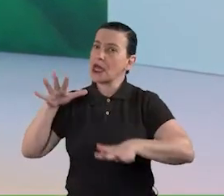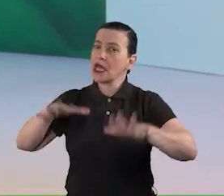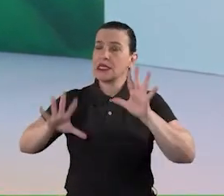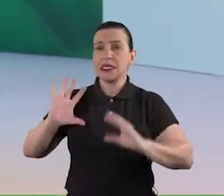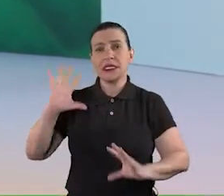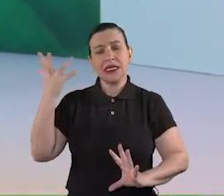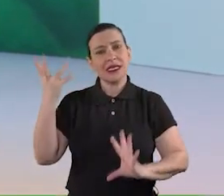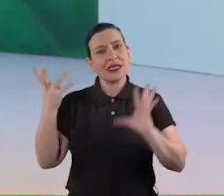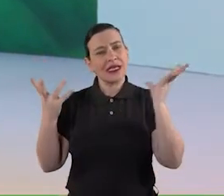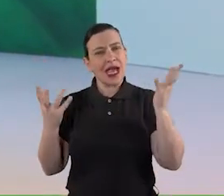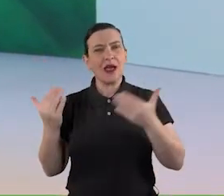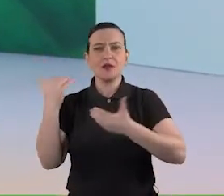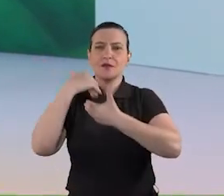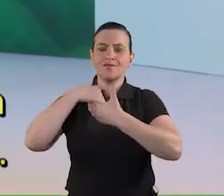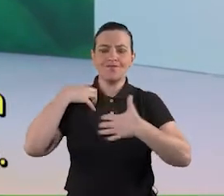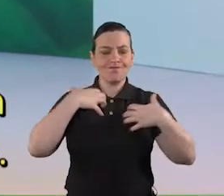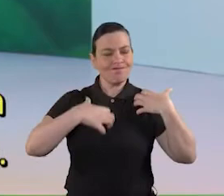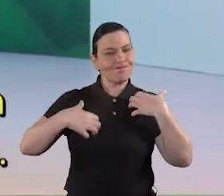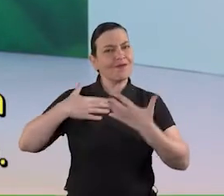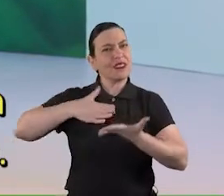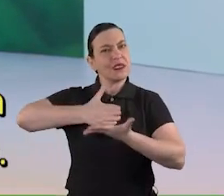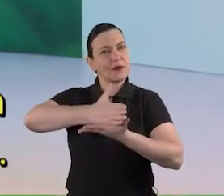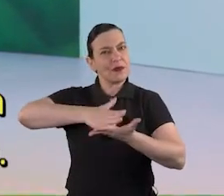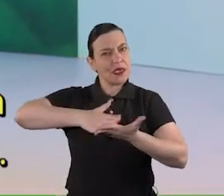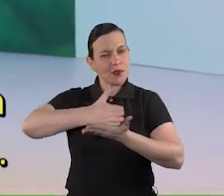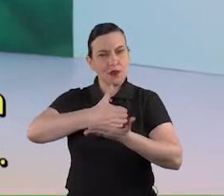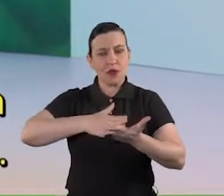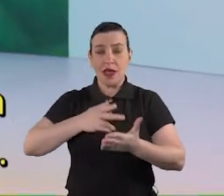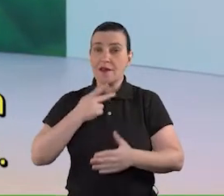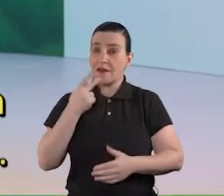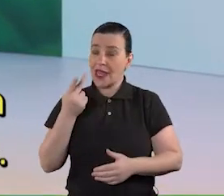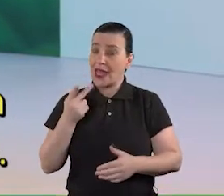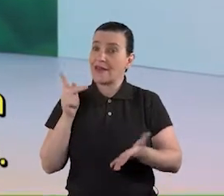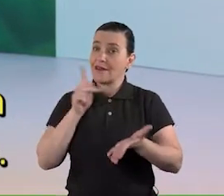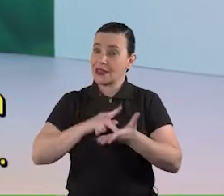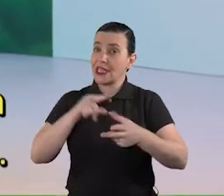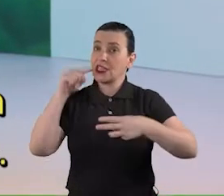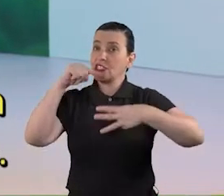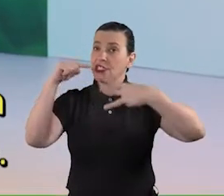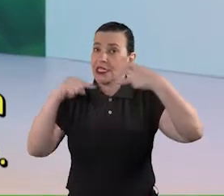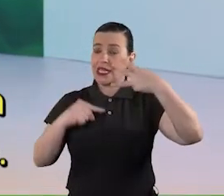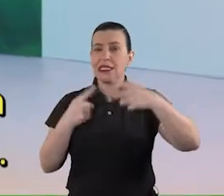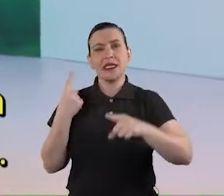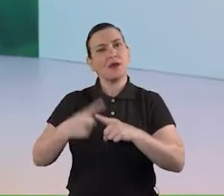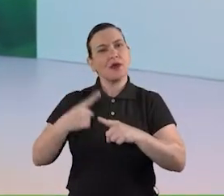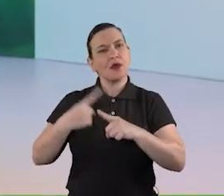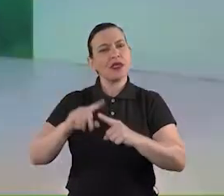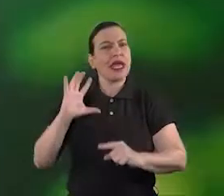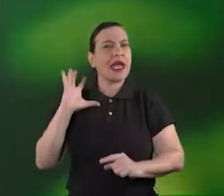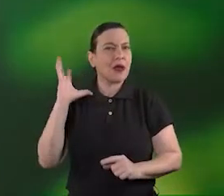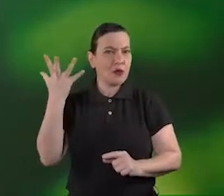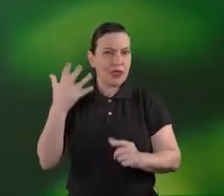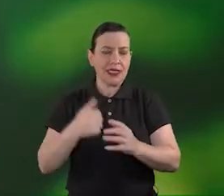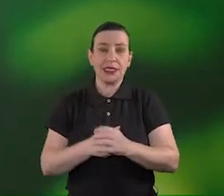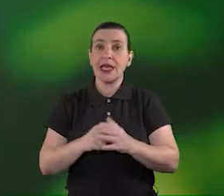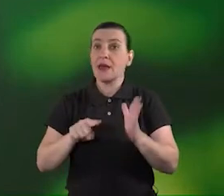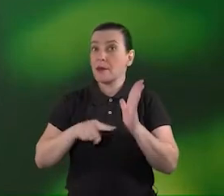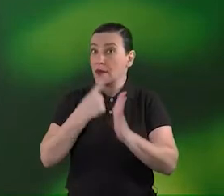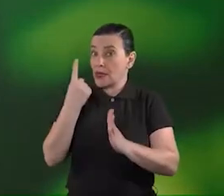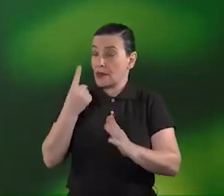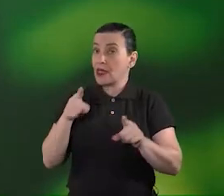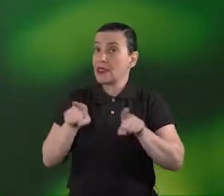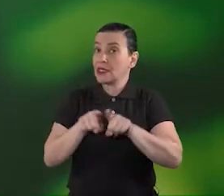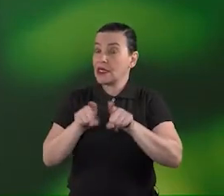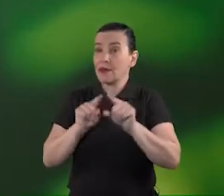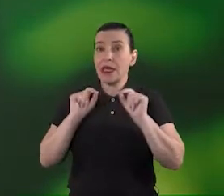perturbam o nosso conforto pessoal na verdade existem três razões bem conhecidas do porquê isso acontece a primeira e em